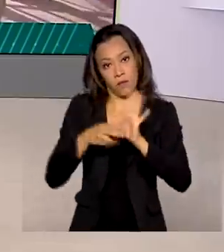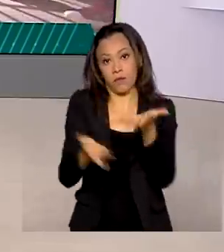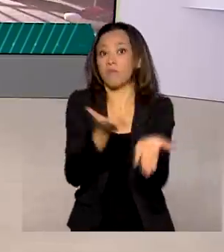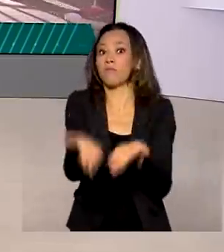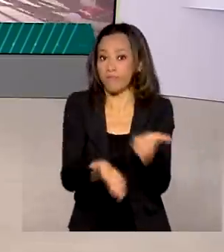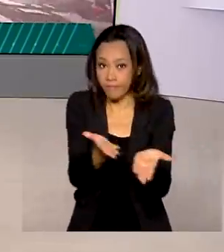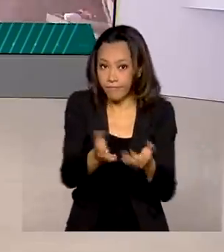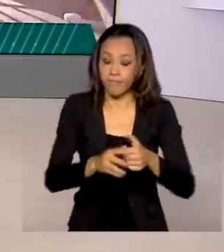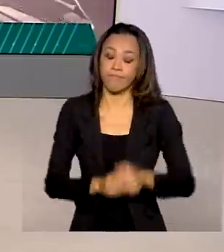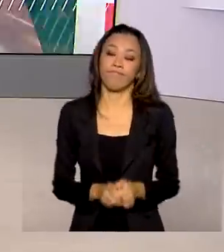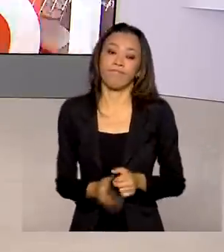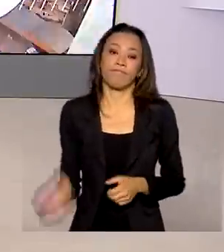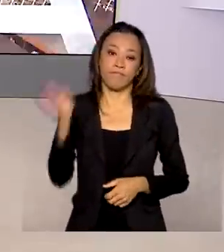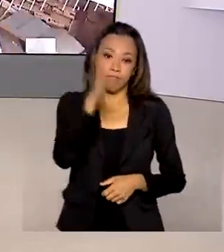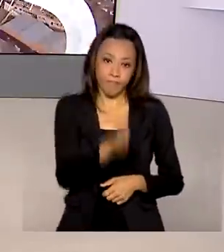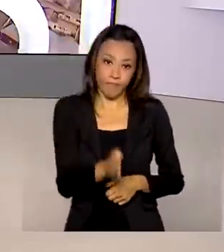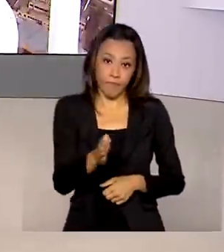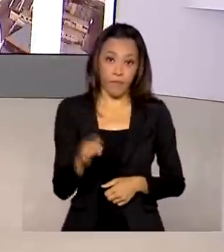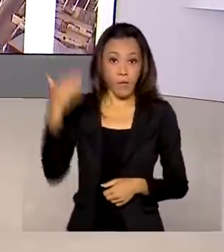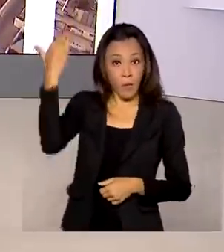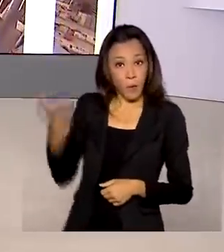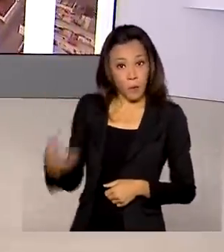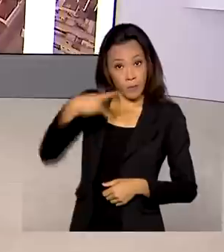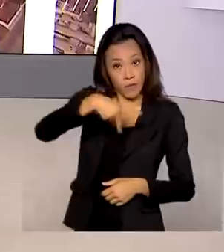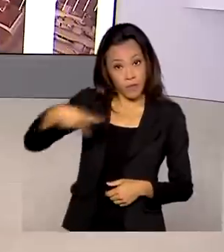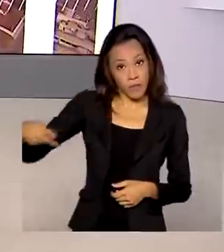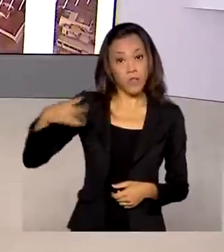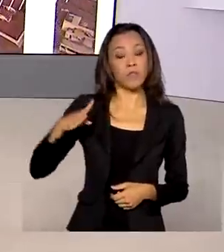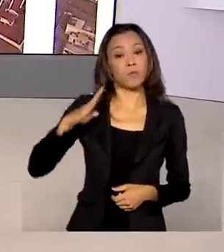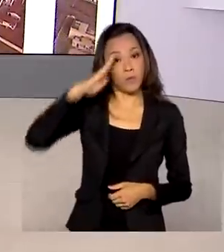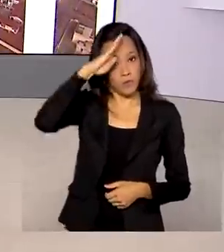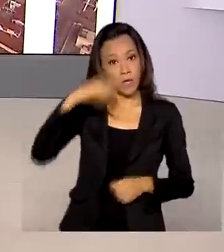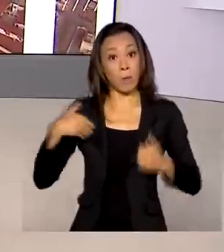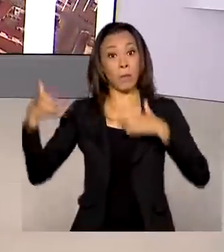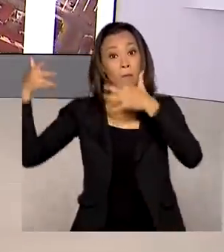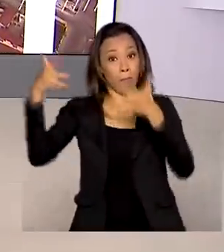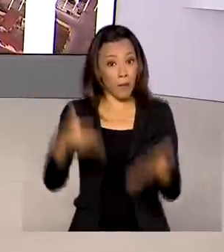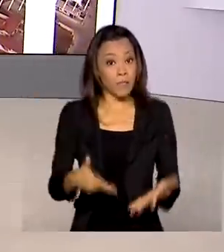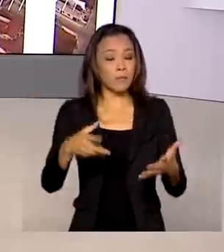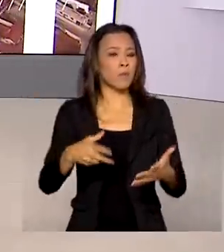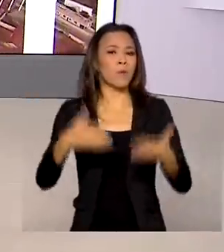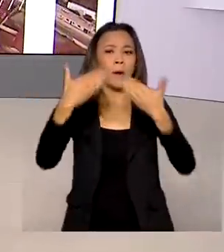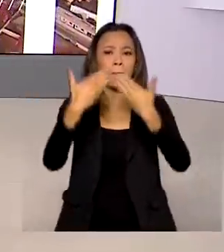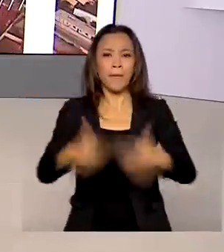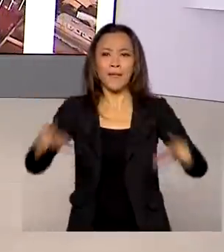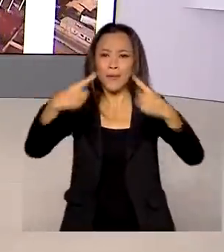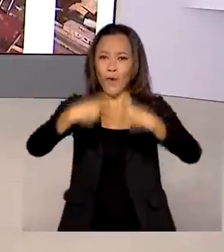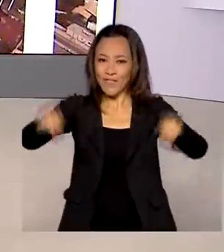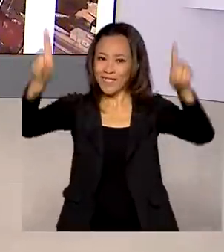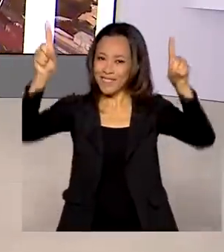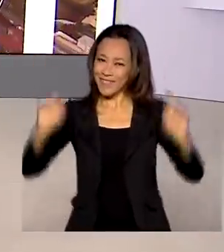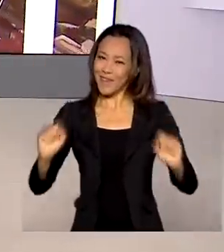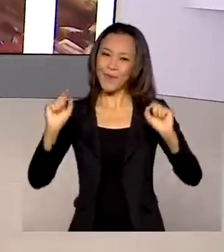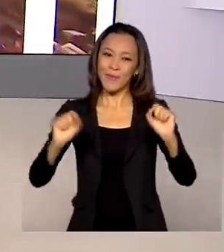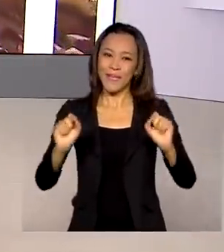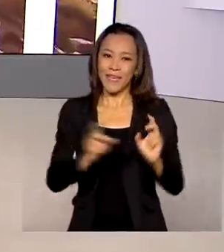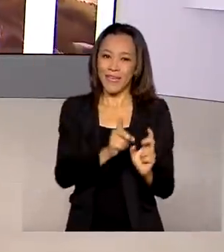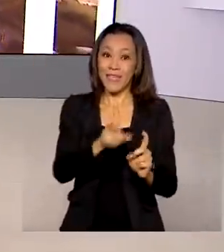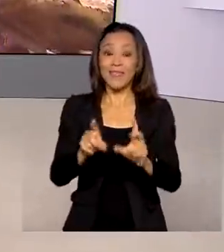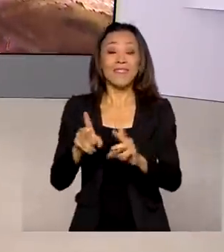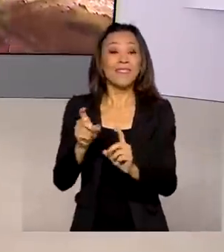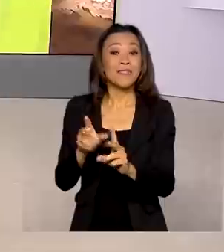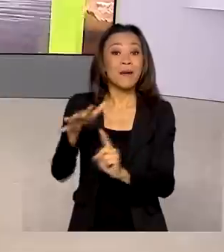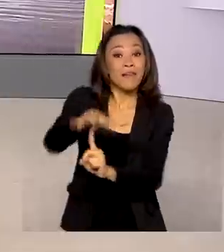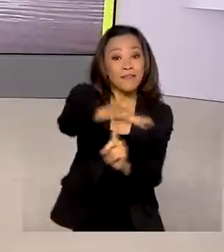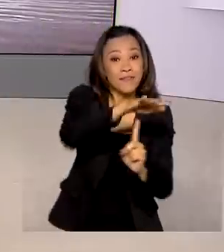O presidente Jair Bolsonaro participou da abertura oficial da edição inédita virtual da Expo Zebu, a exposição